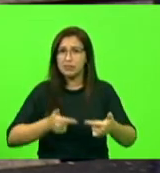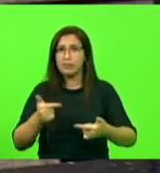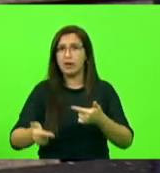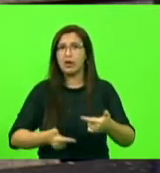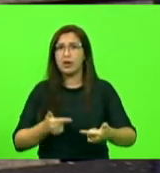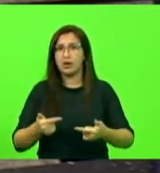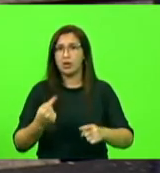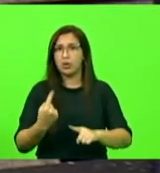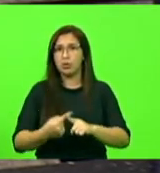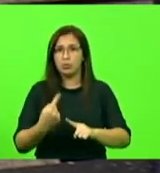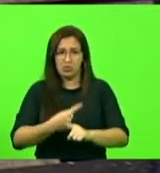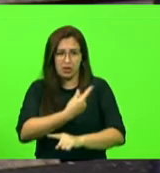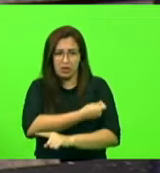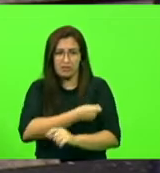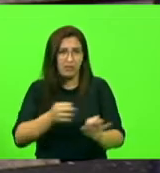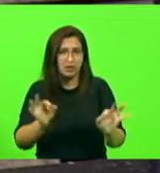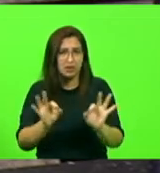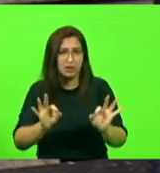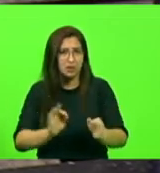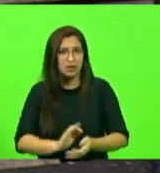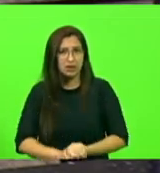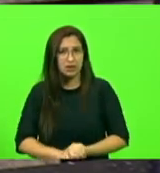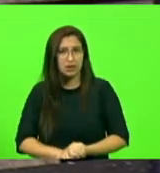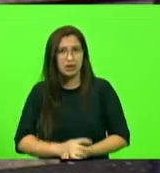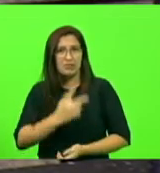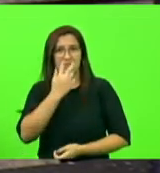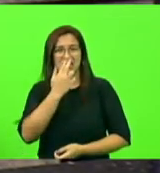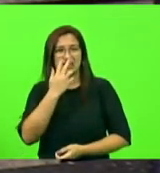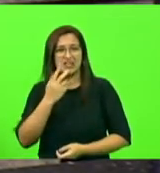por causa disso? Por causa de vaidade?